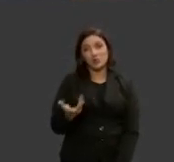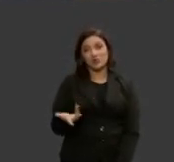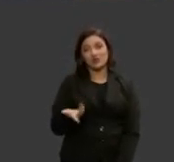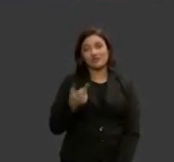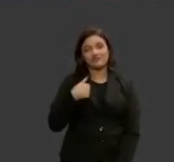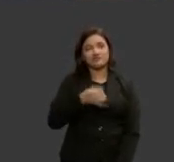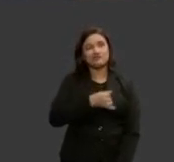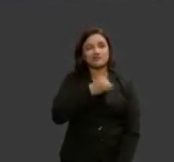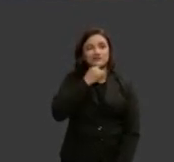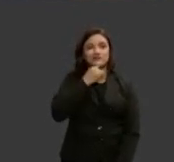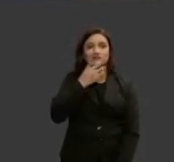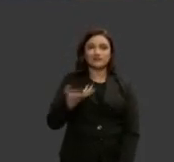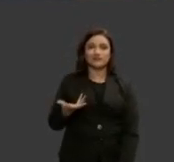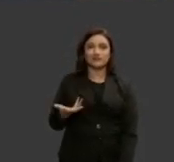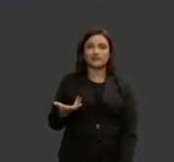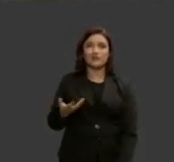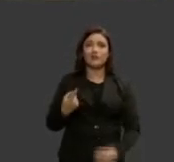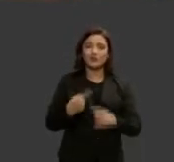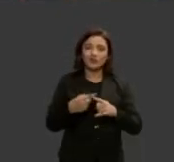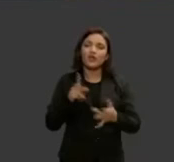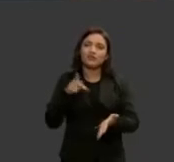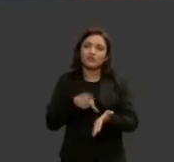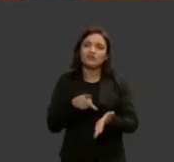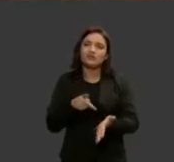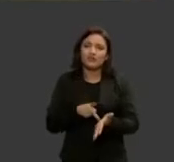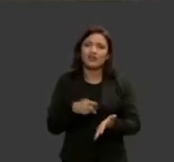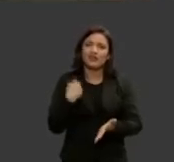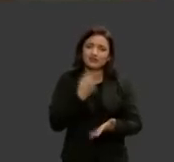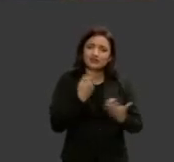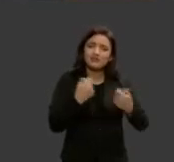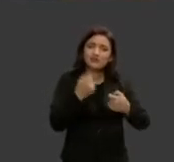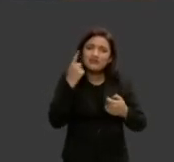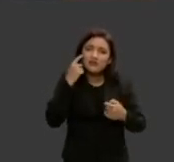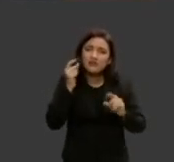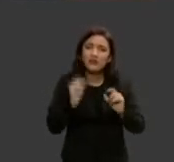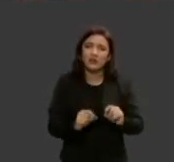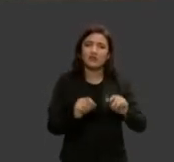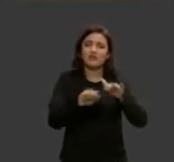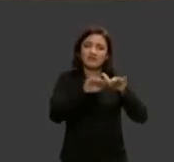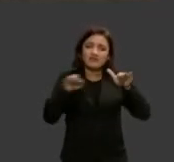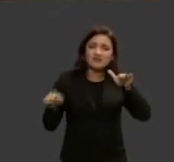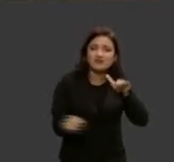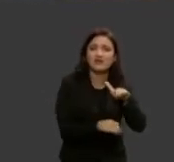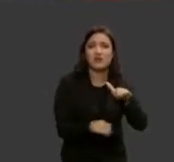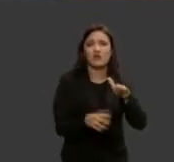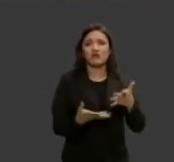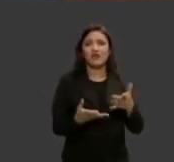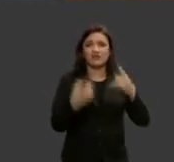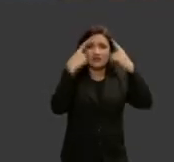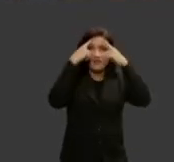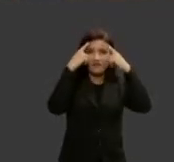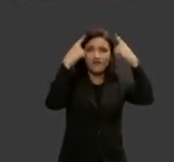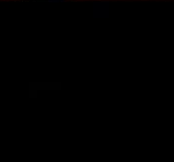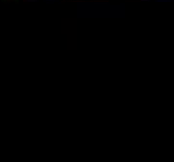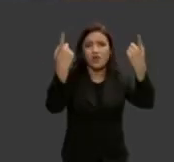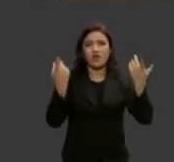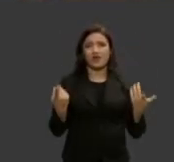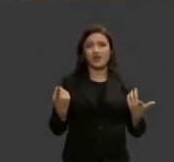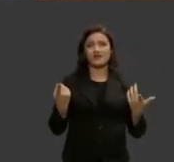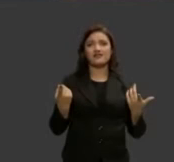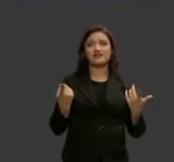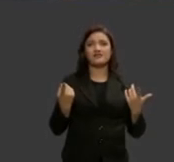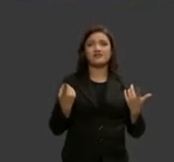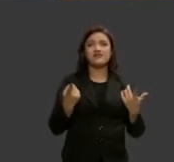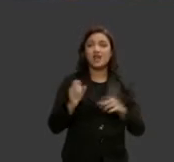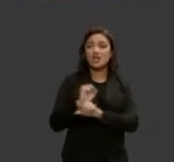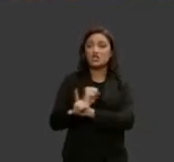eu queria mais porque de fato nós temos que entender que essa questão da desigualdade essa questão da violência é um assunto